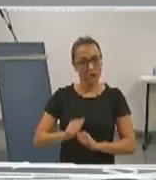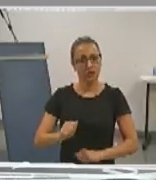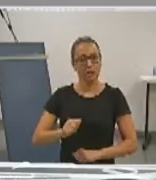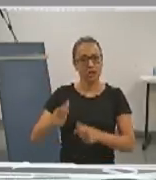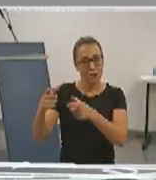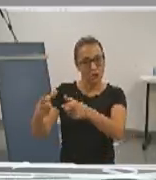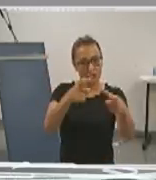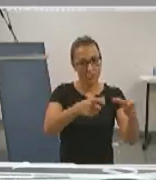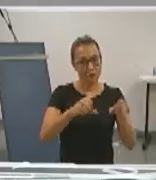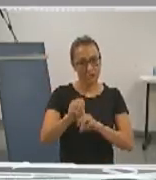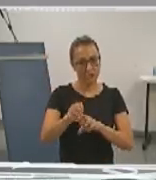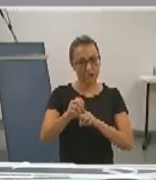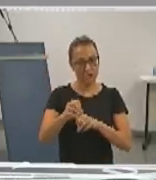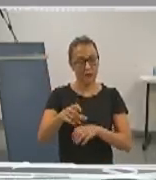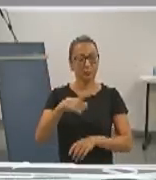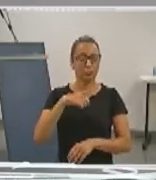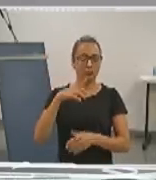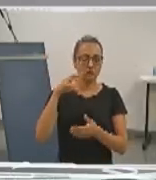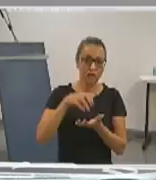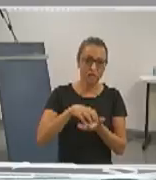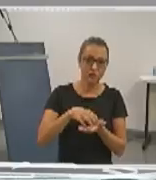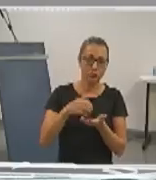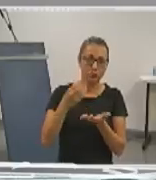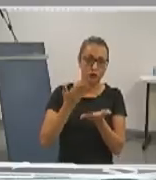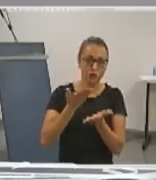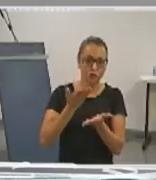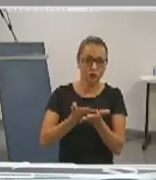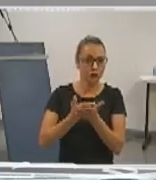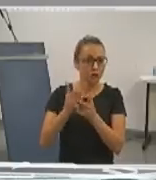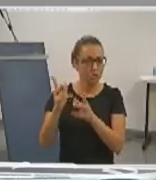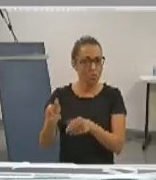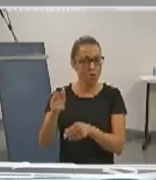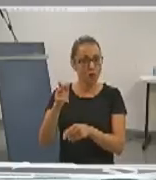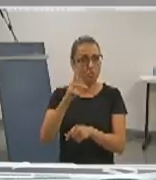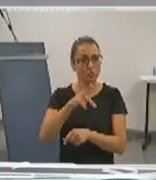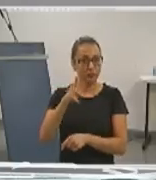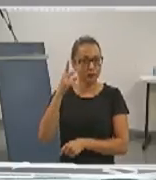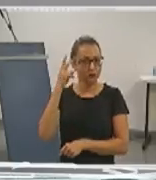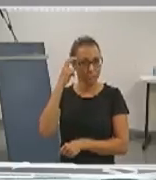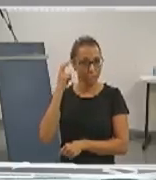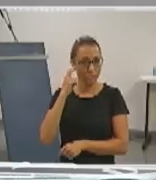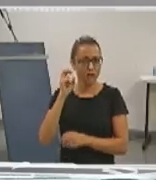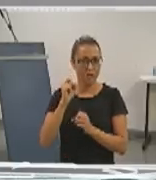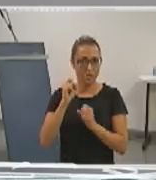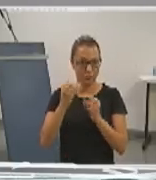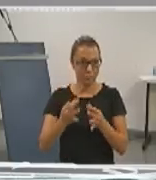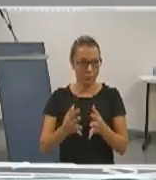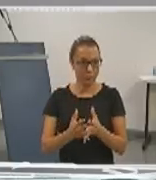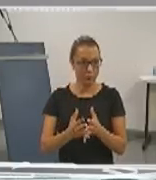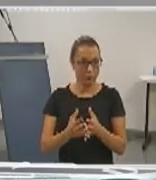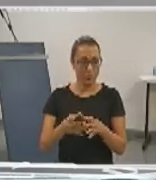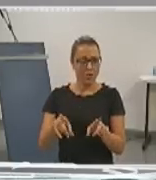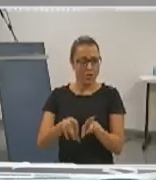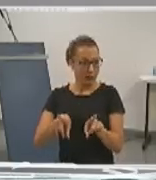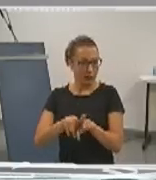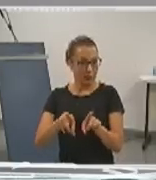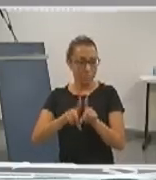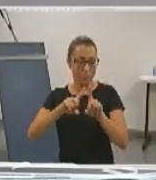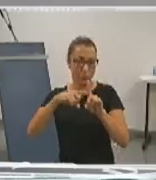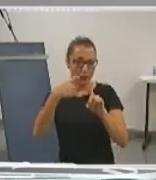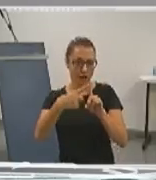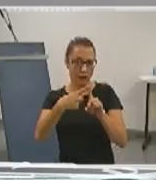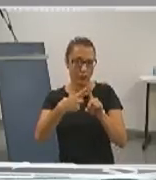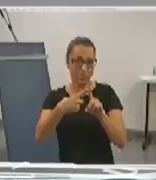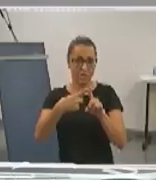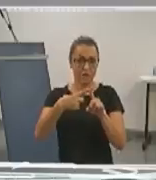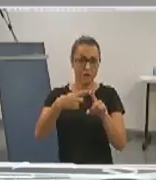contemplando o centro de estudos, como o professor Etienne falou, aqui no HU, que além de servir